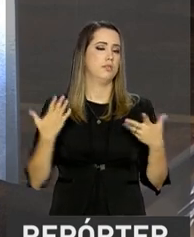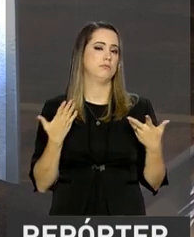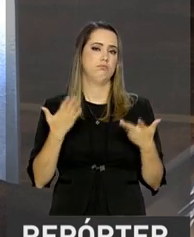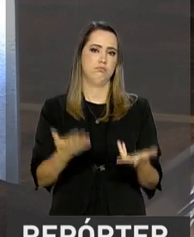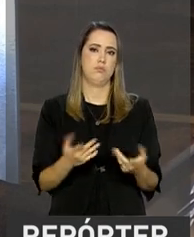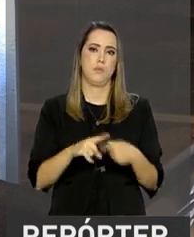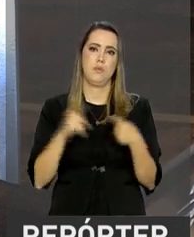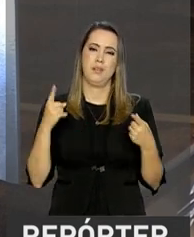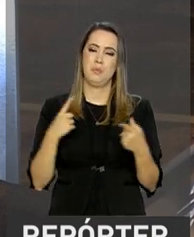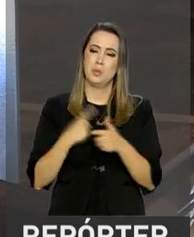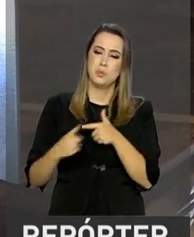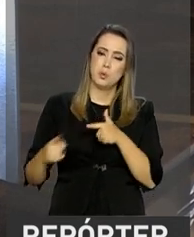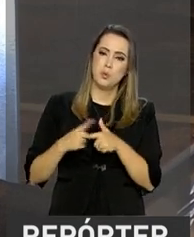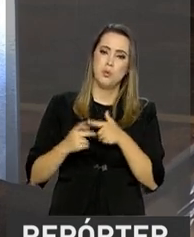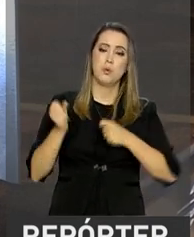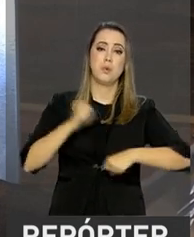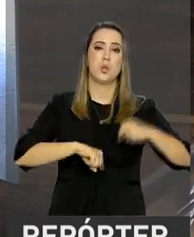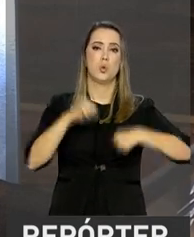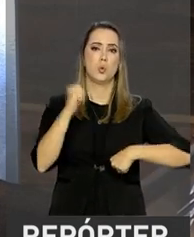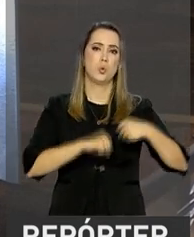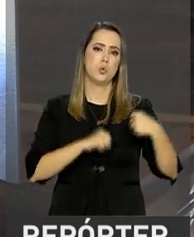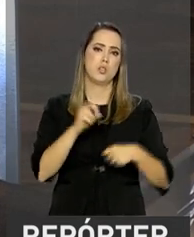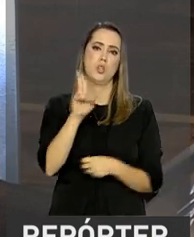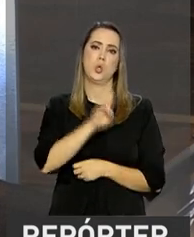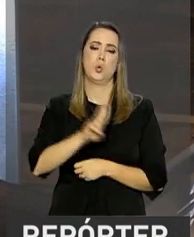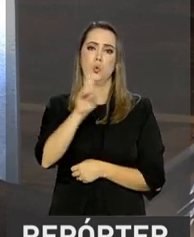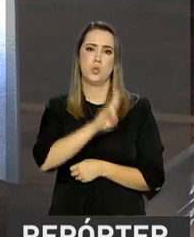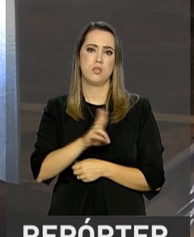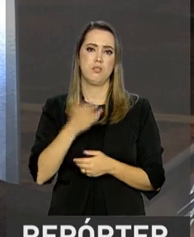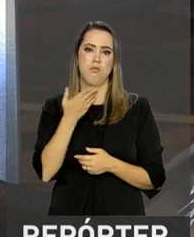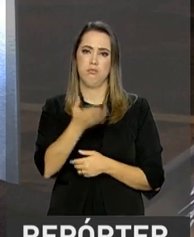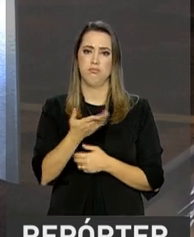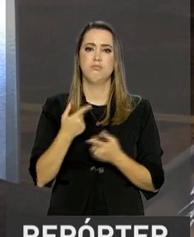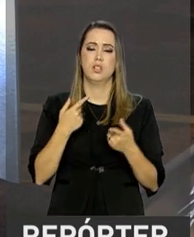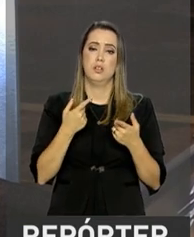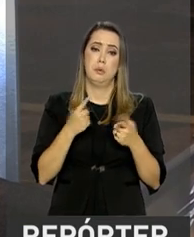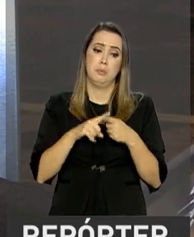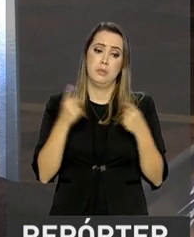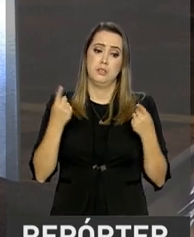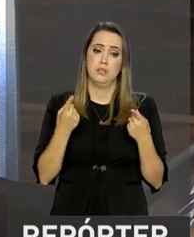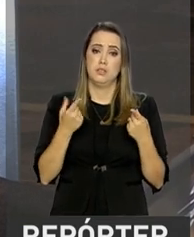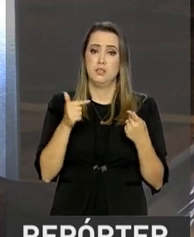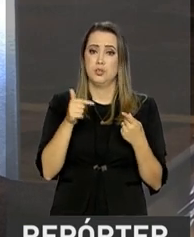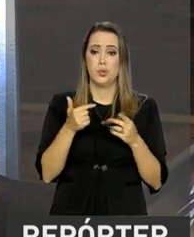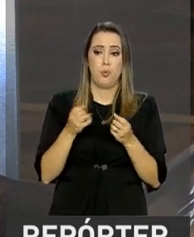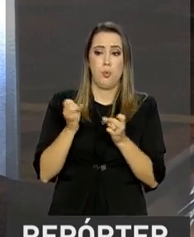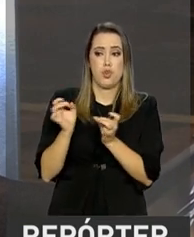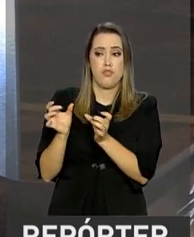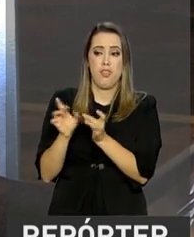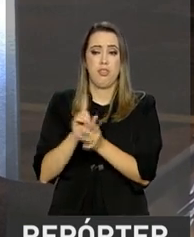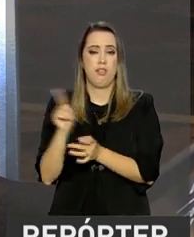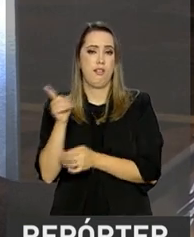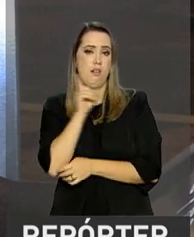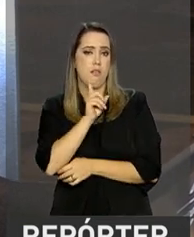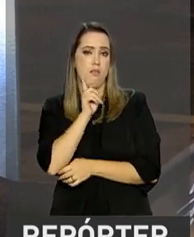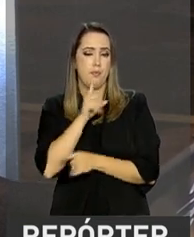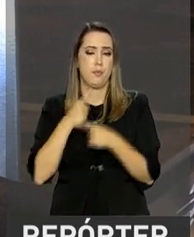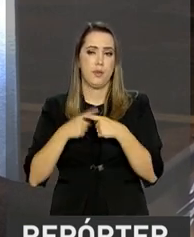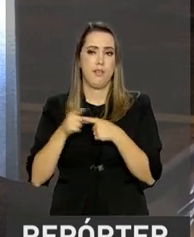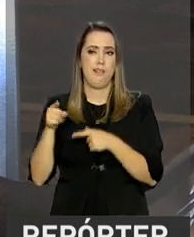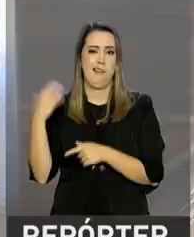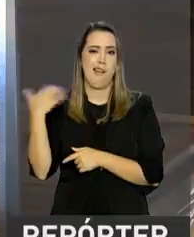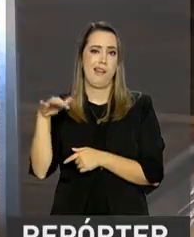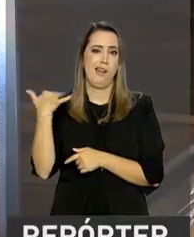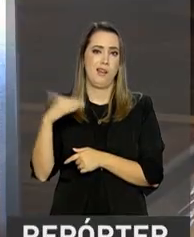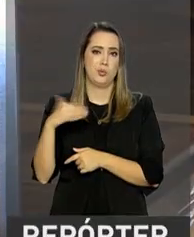para empresas industriais que usam aço ou alumínio e que diminuem a sua competitividade internacional por ter um insumo mais